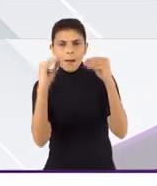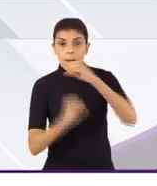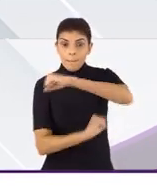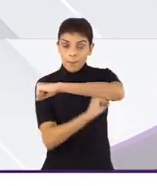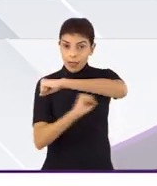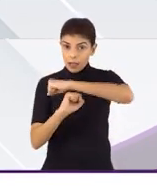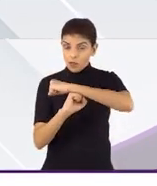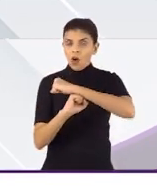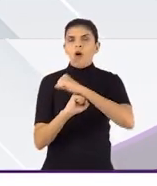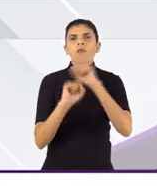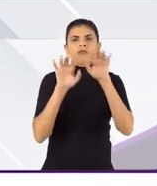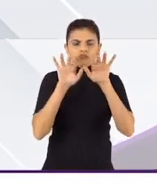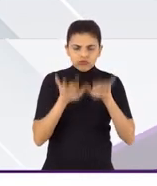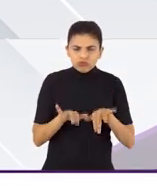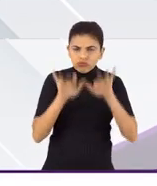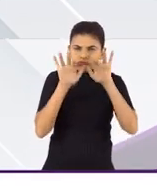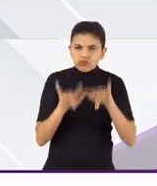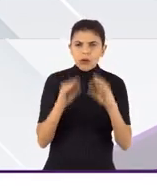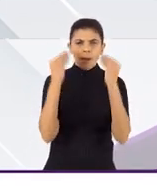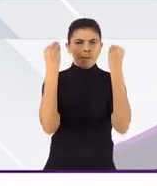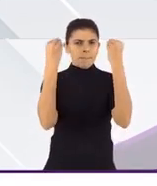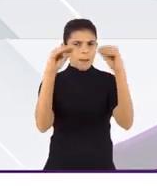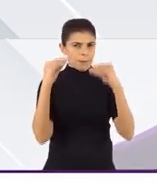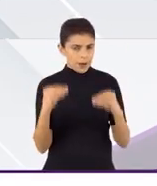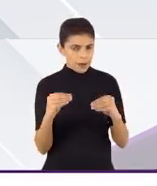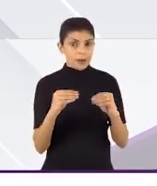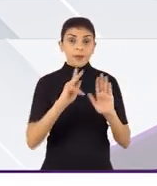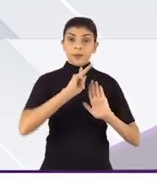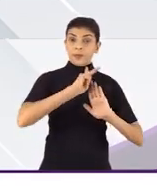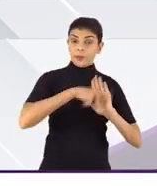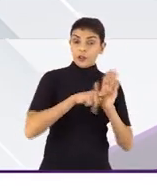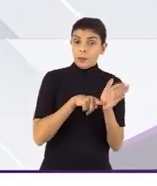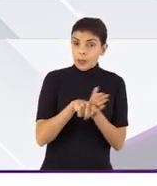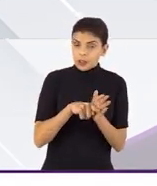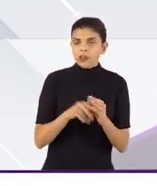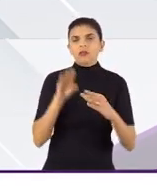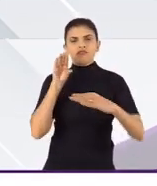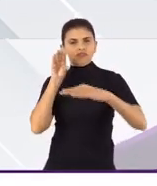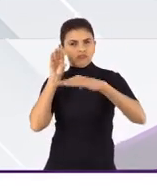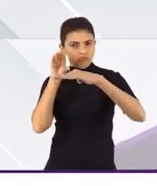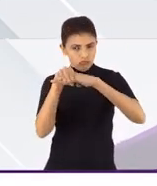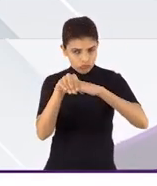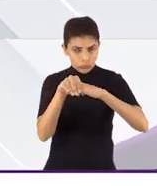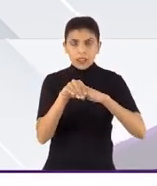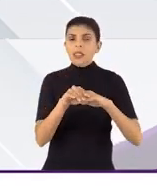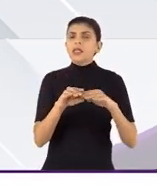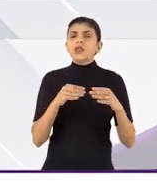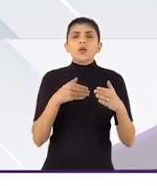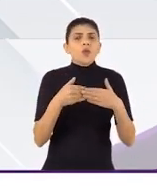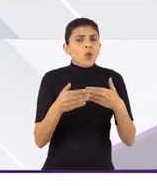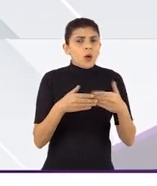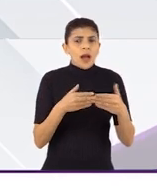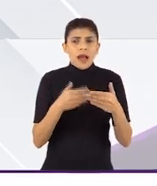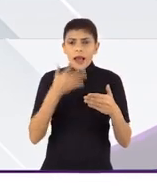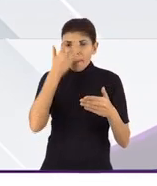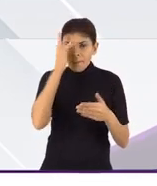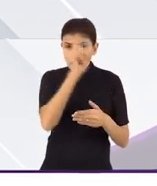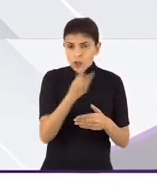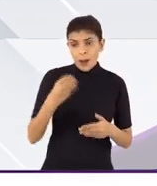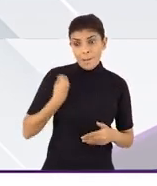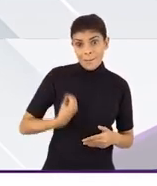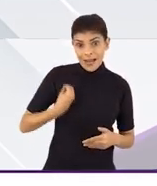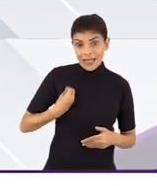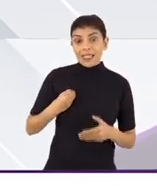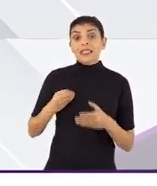vinculado àquela instituição, insere o seu projeto de pesquisa, coloca todos os